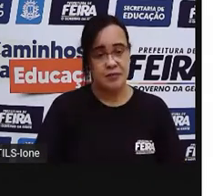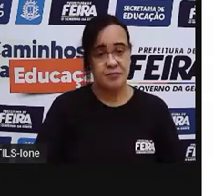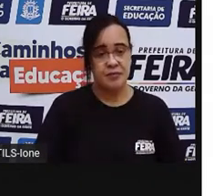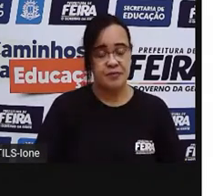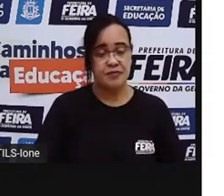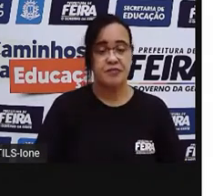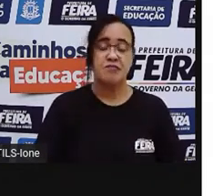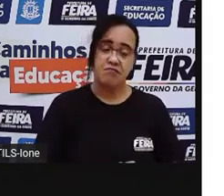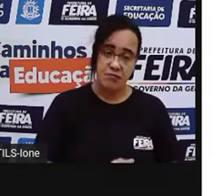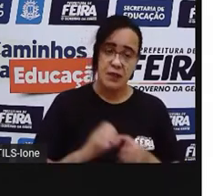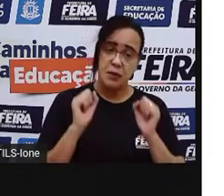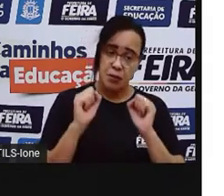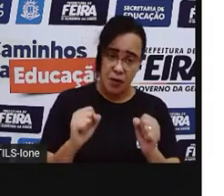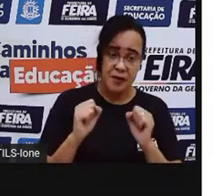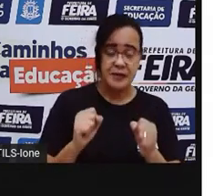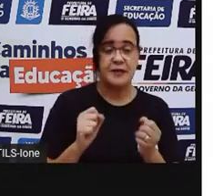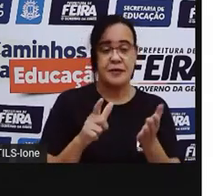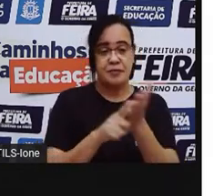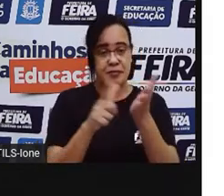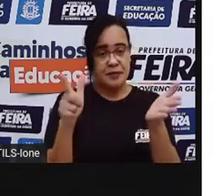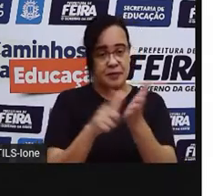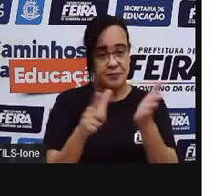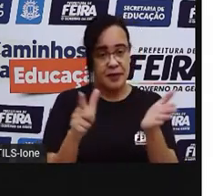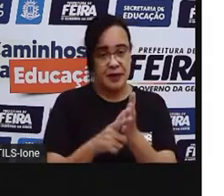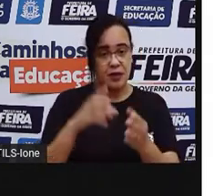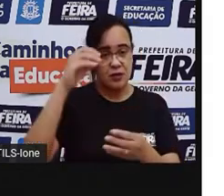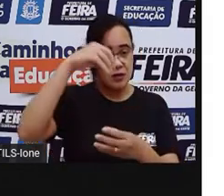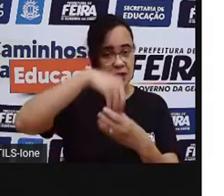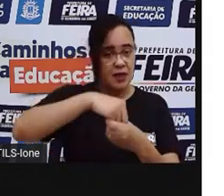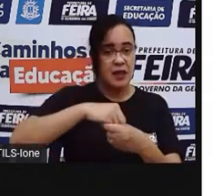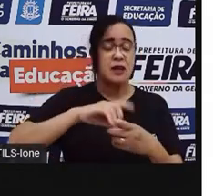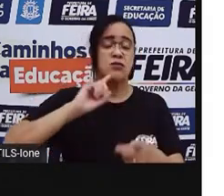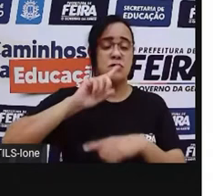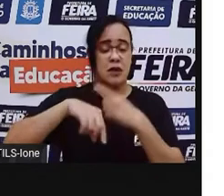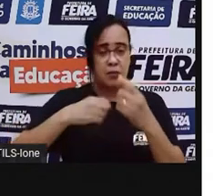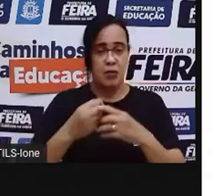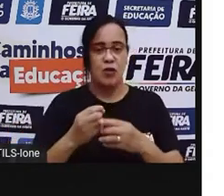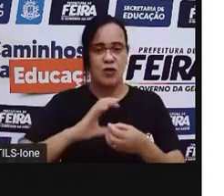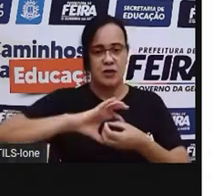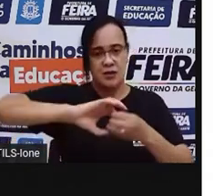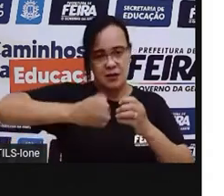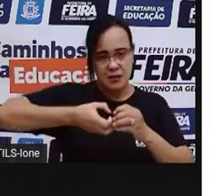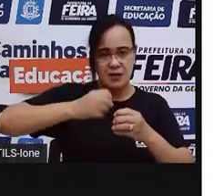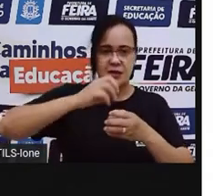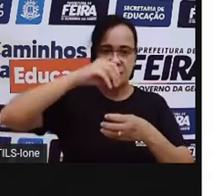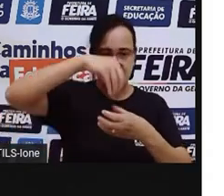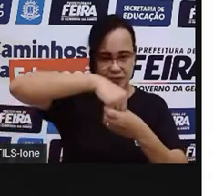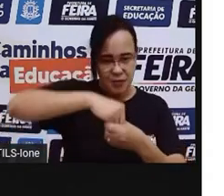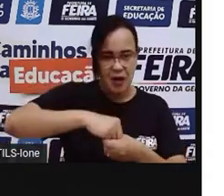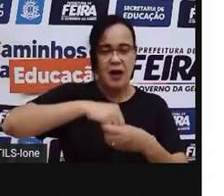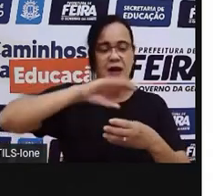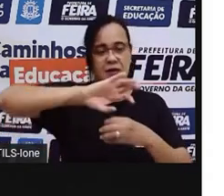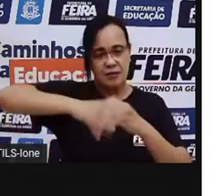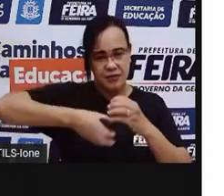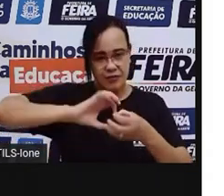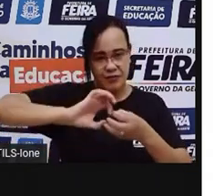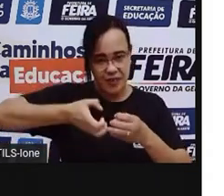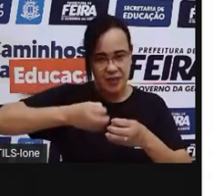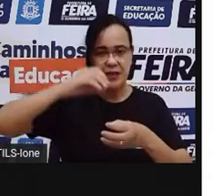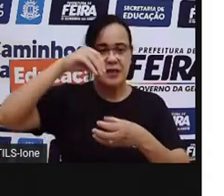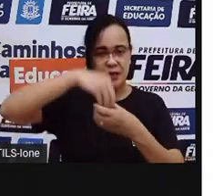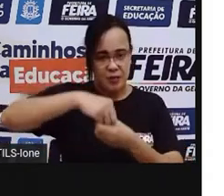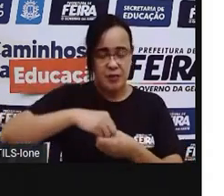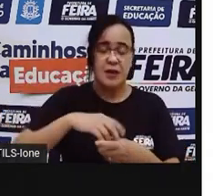E aí, você vai revestindo como ela falou. Coloca a meia dentro da mão. Engole o papel. Vira a meia. Dá um nozinho.